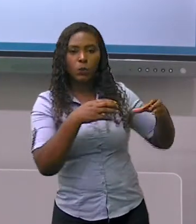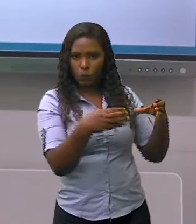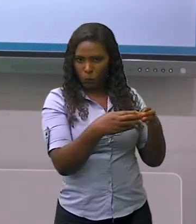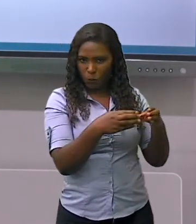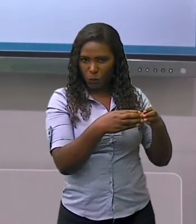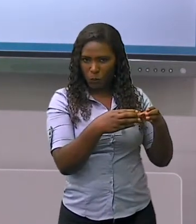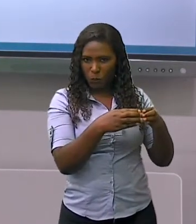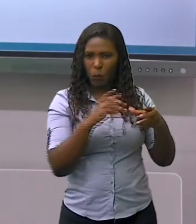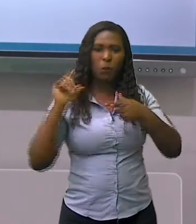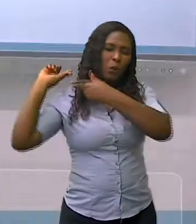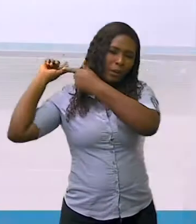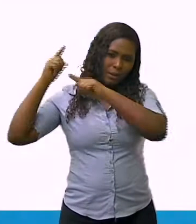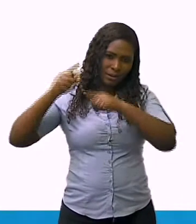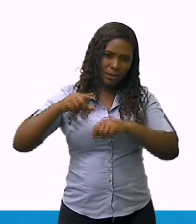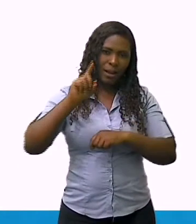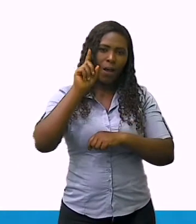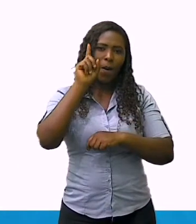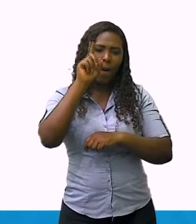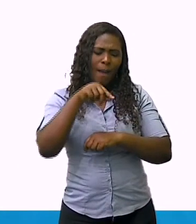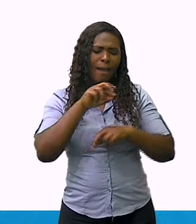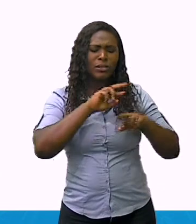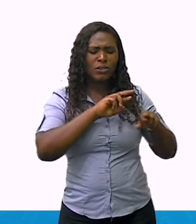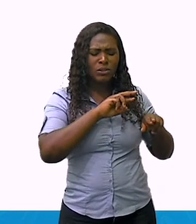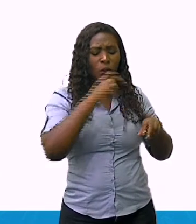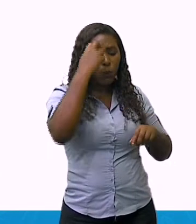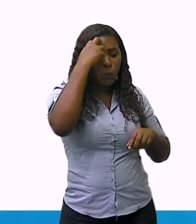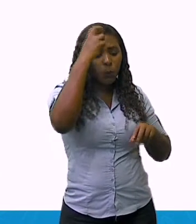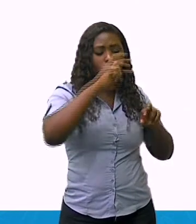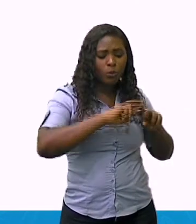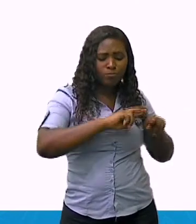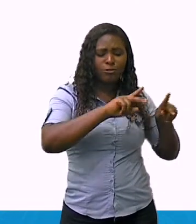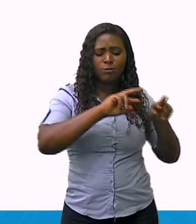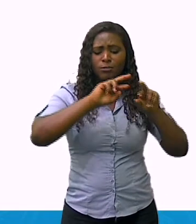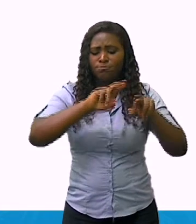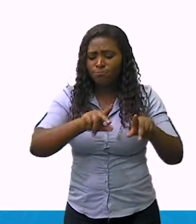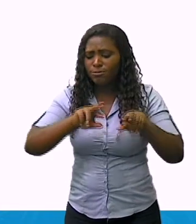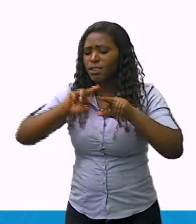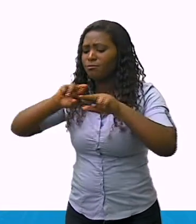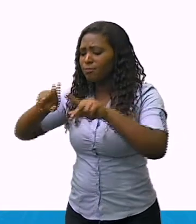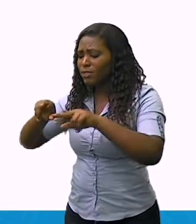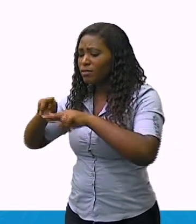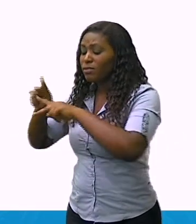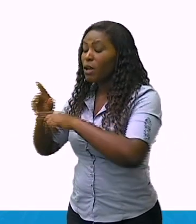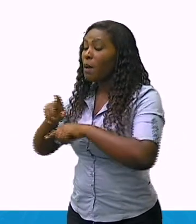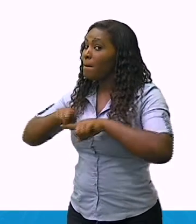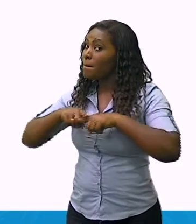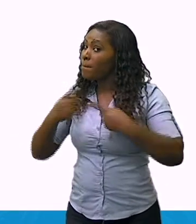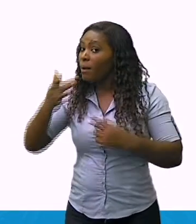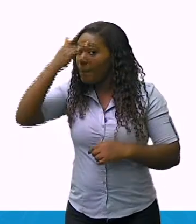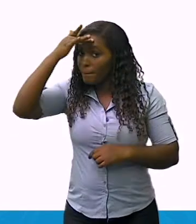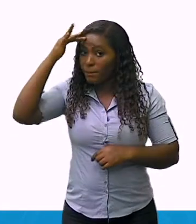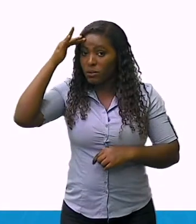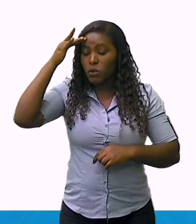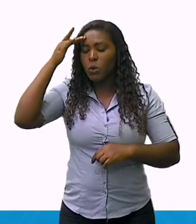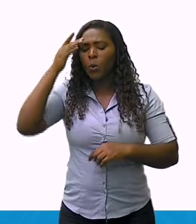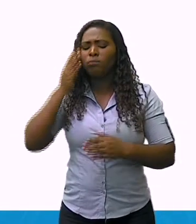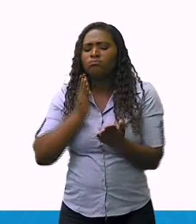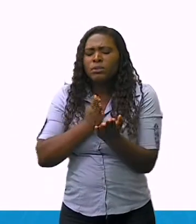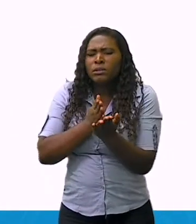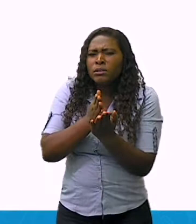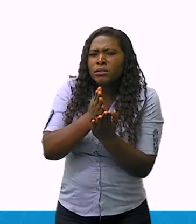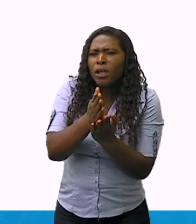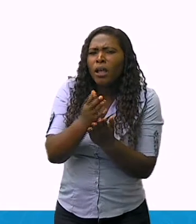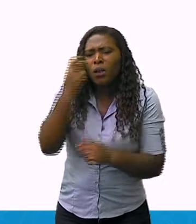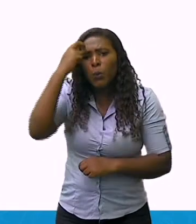com diferentes culturas e que se reconhecem como tais. Além